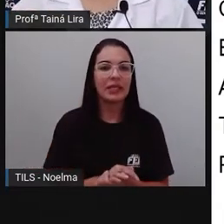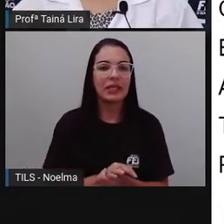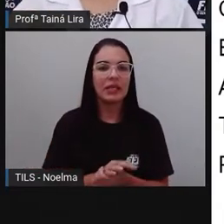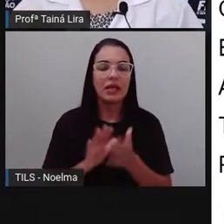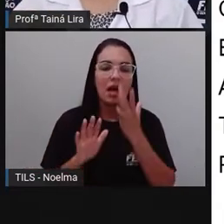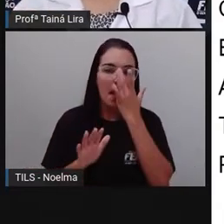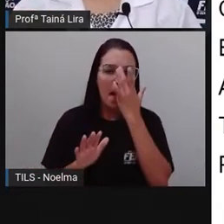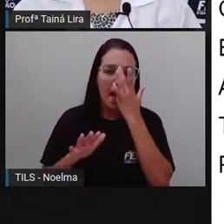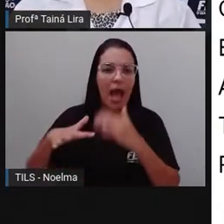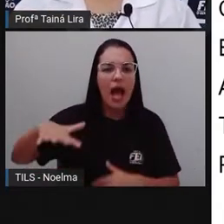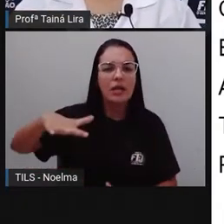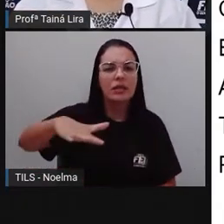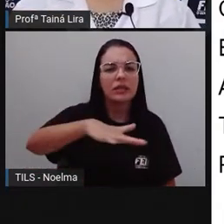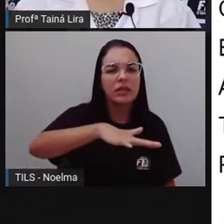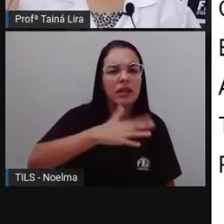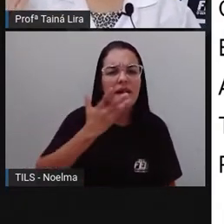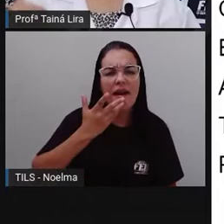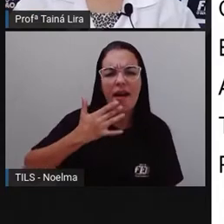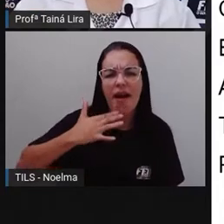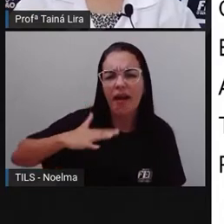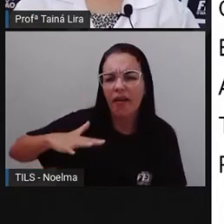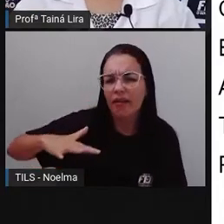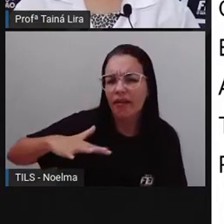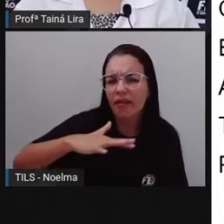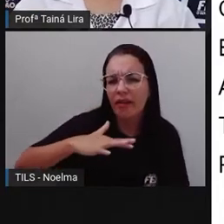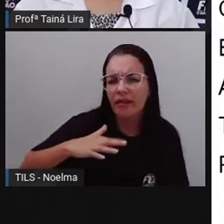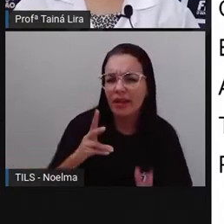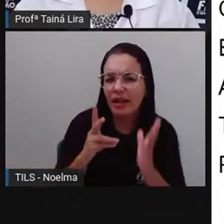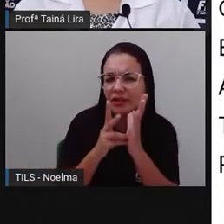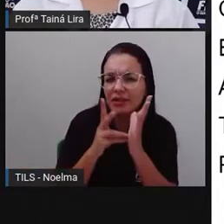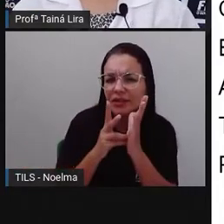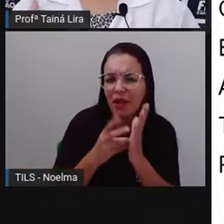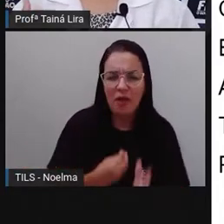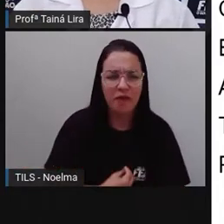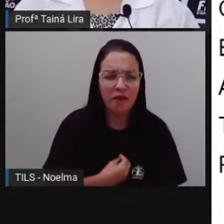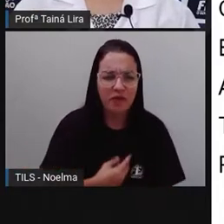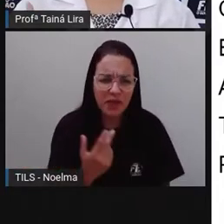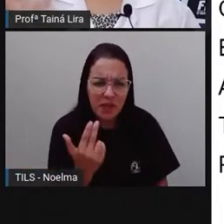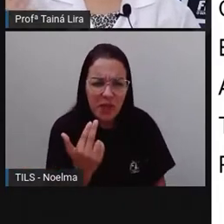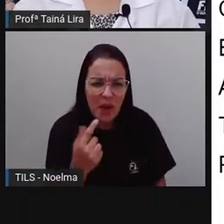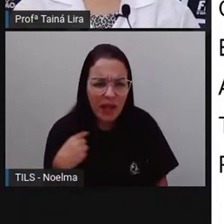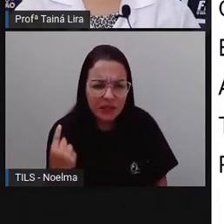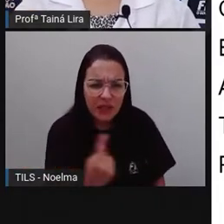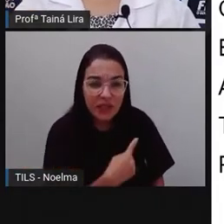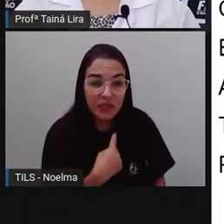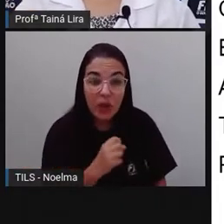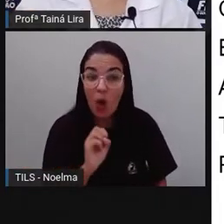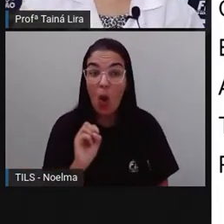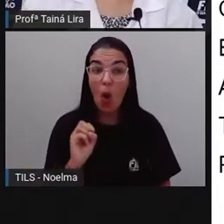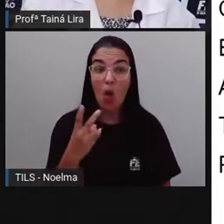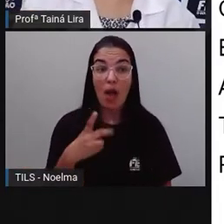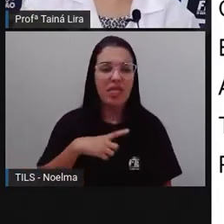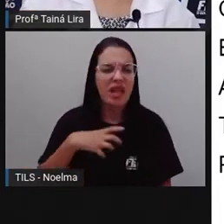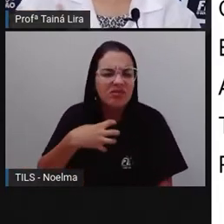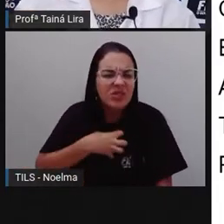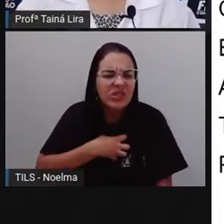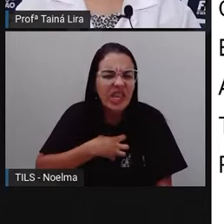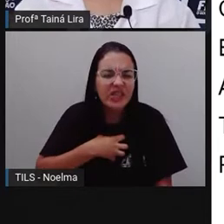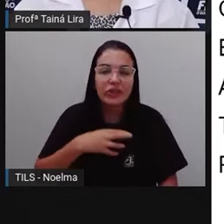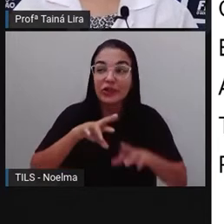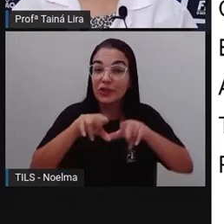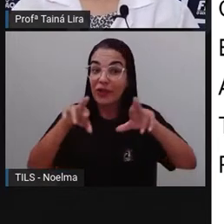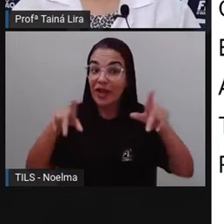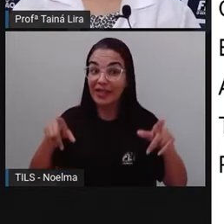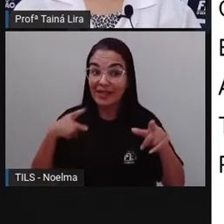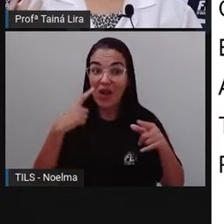crianças indígenas, será que elas vivem igual a nós ou será que elas têm um modo diferente, né? De vocês? Então,